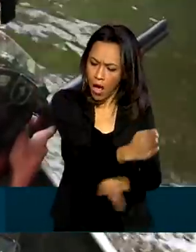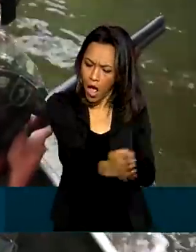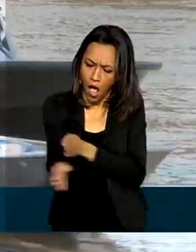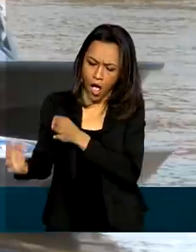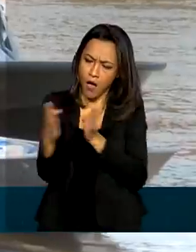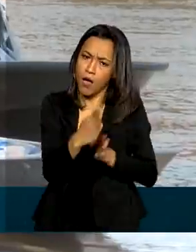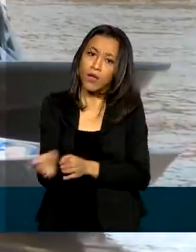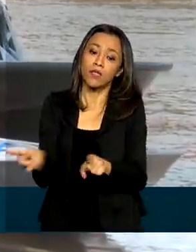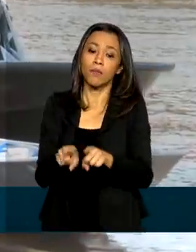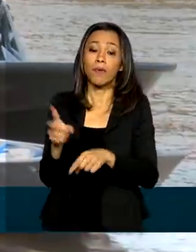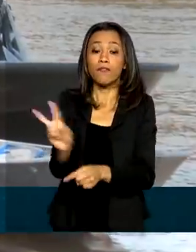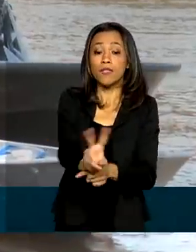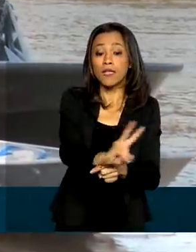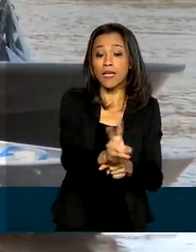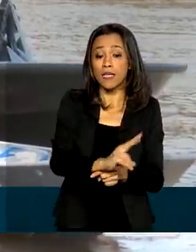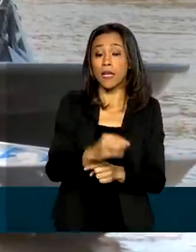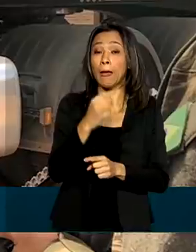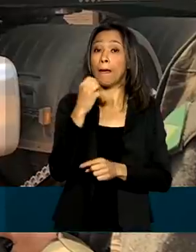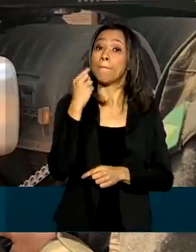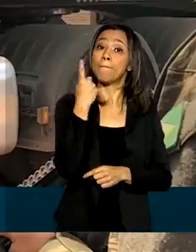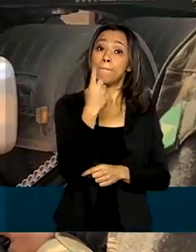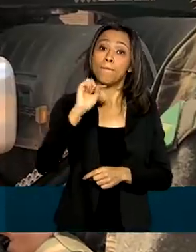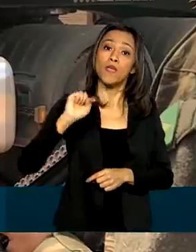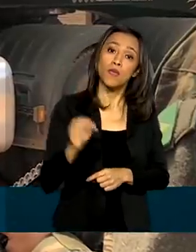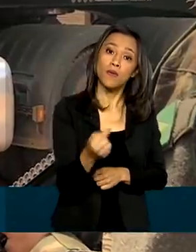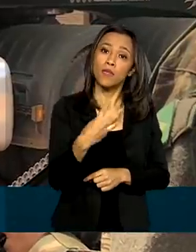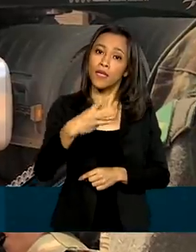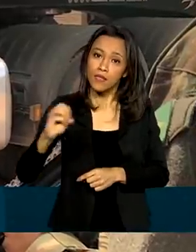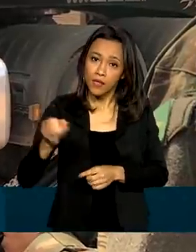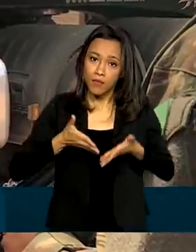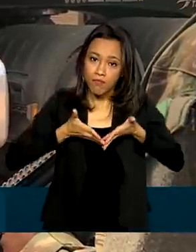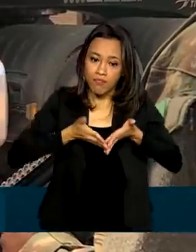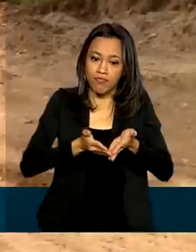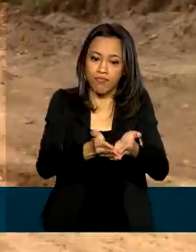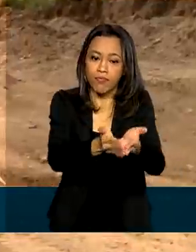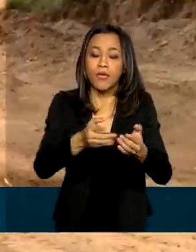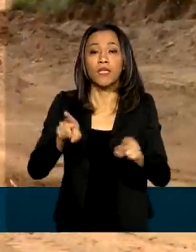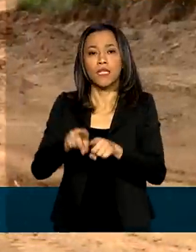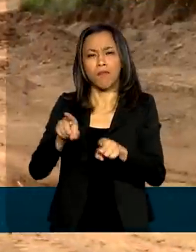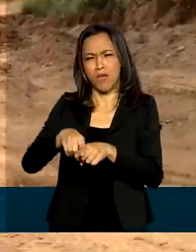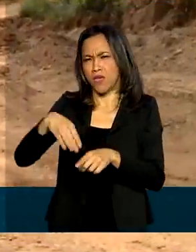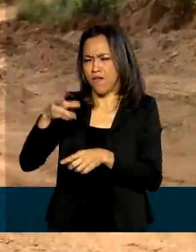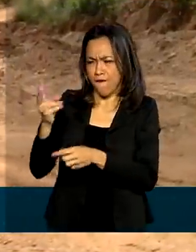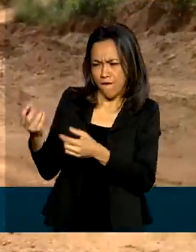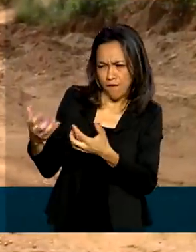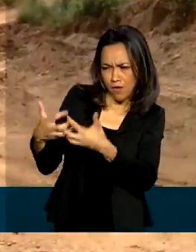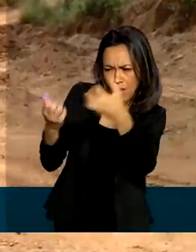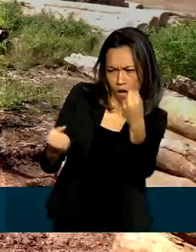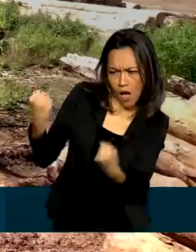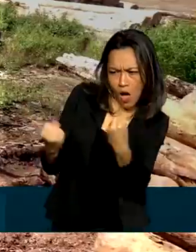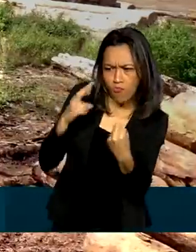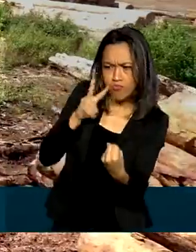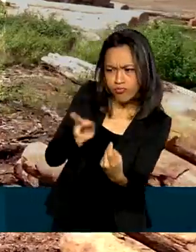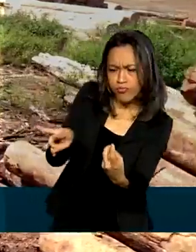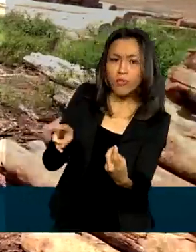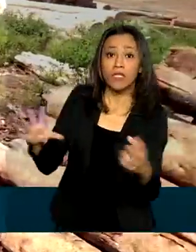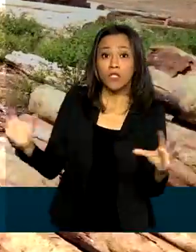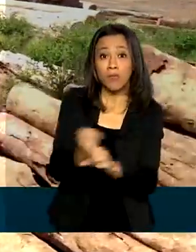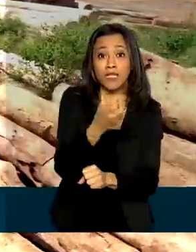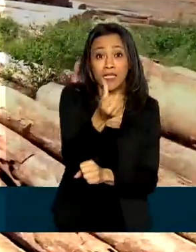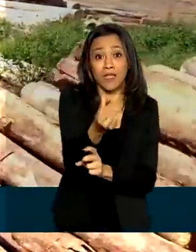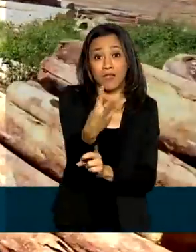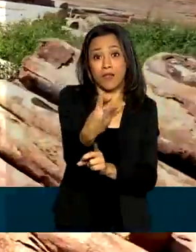fiscalizadas 1.300 embarcações e vistoriados 3 mil veículos, com apreensão de 63. Quase